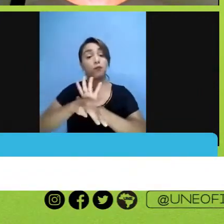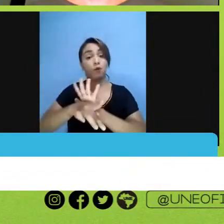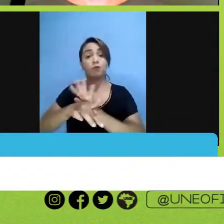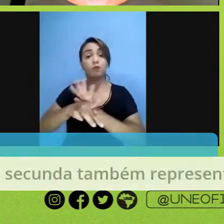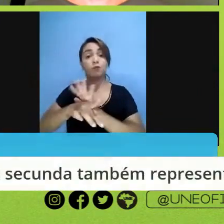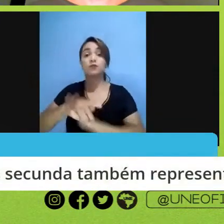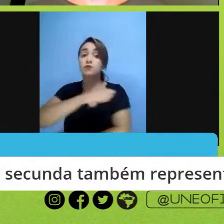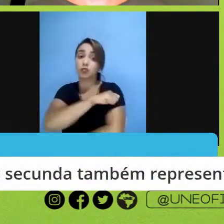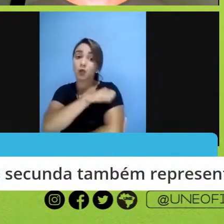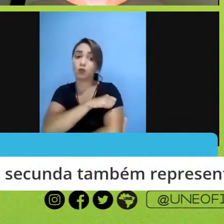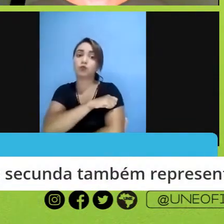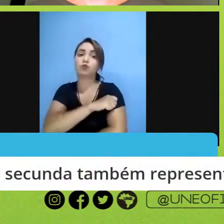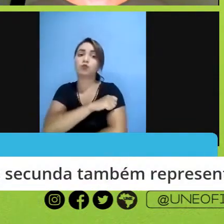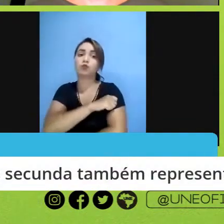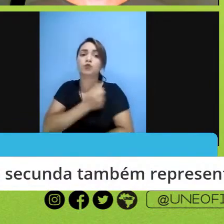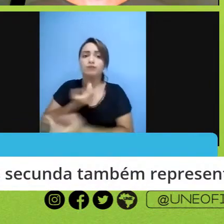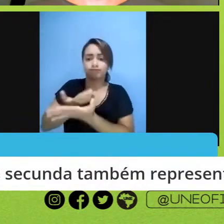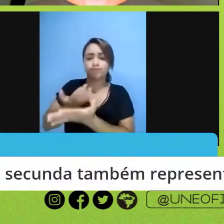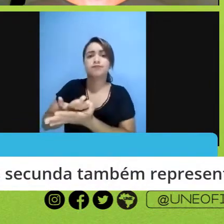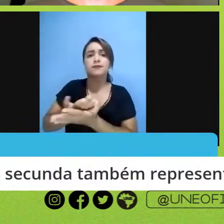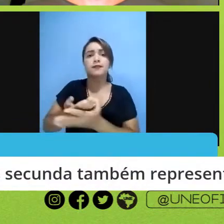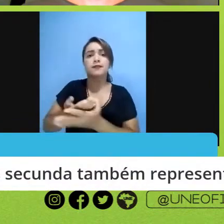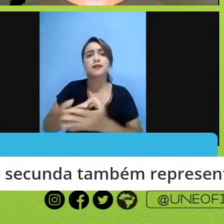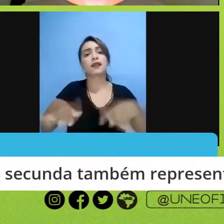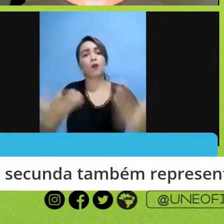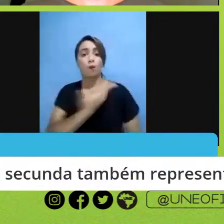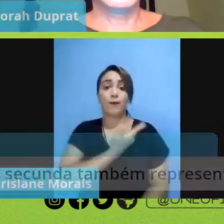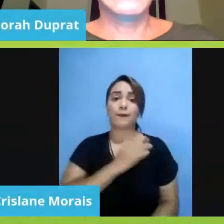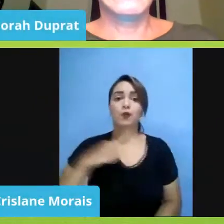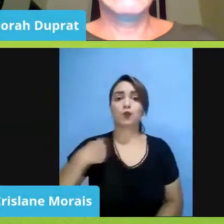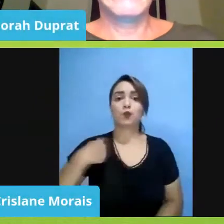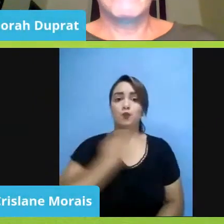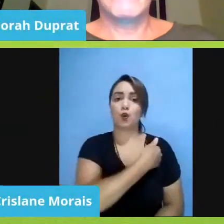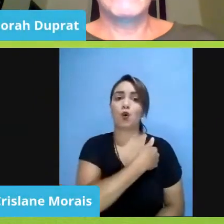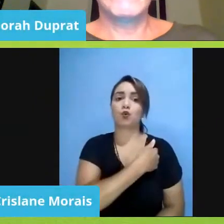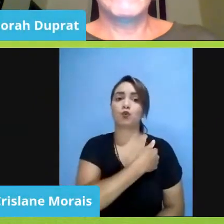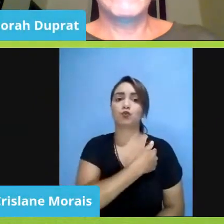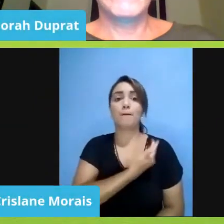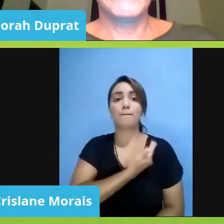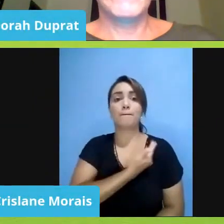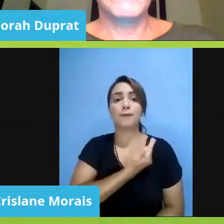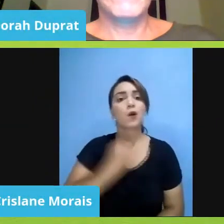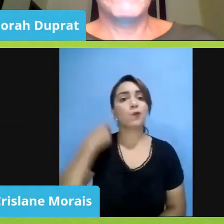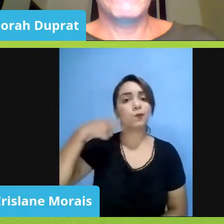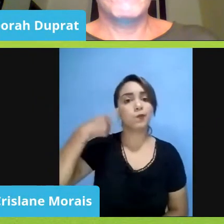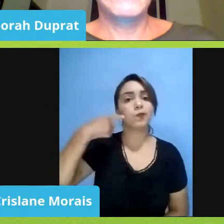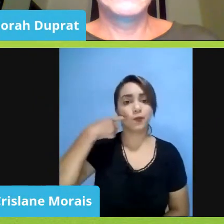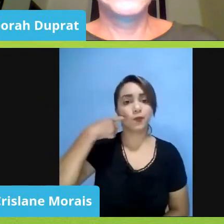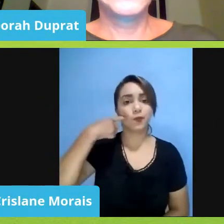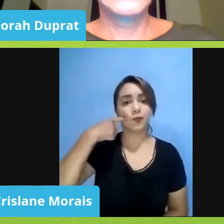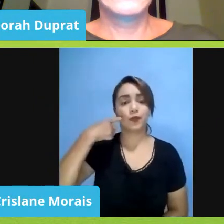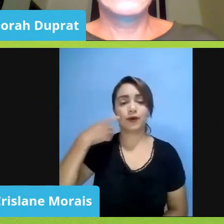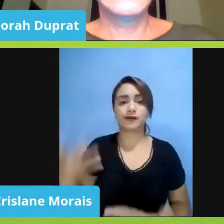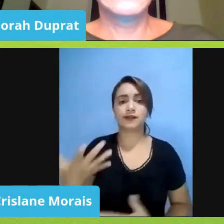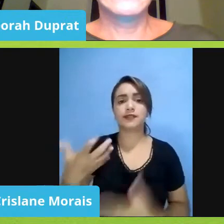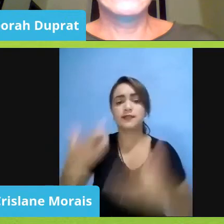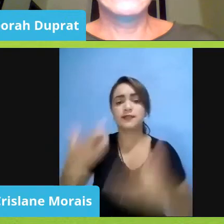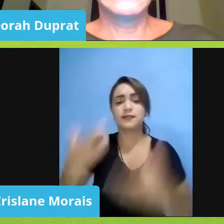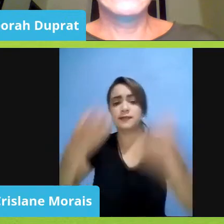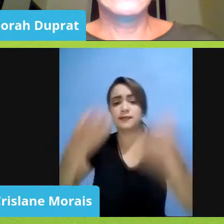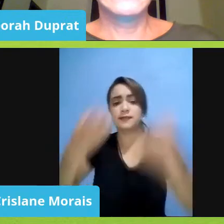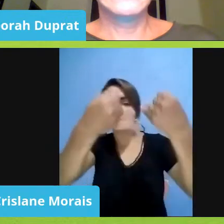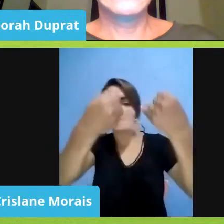um amigo nosso, parceiro nosso também, que é advogado, falou no âmbito da advocacia,